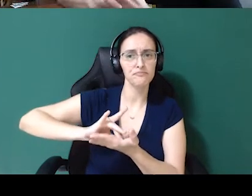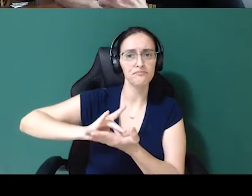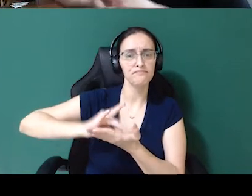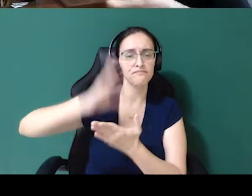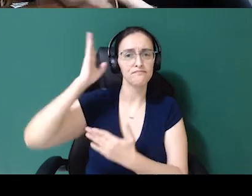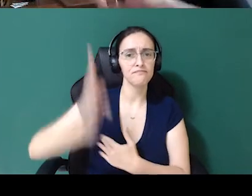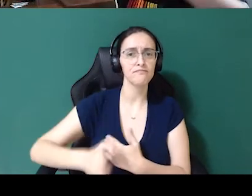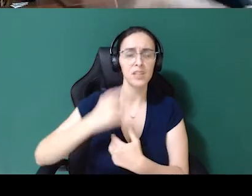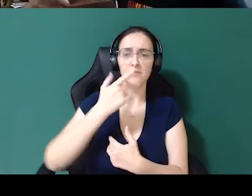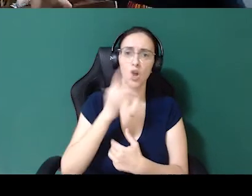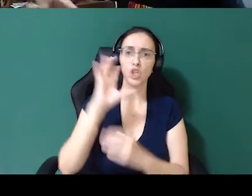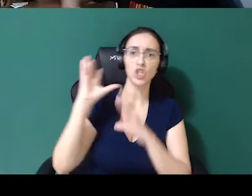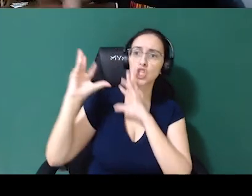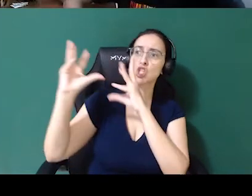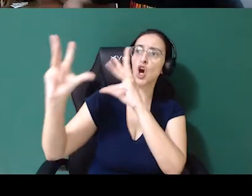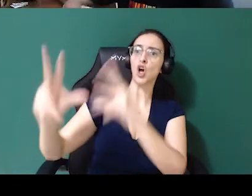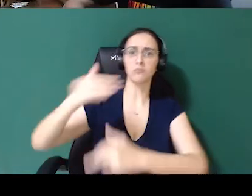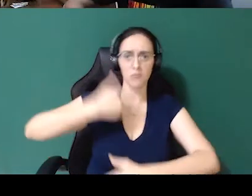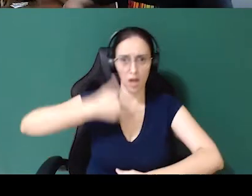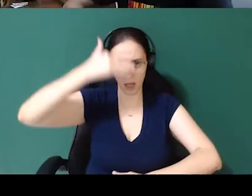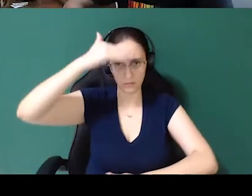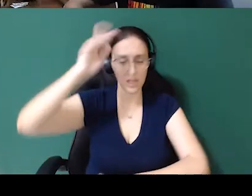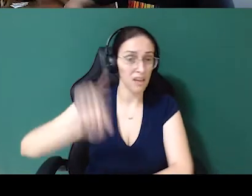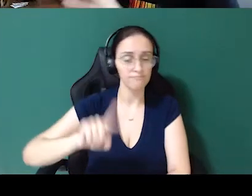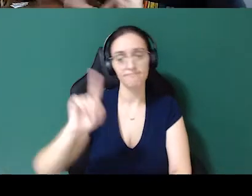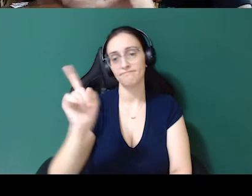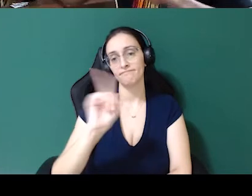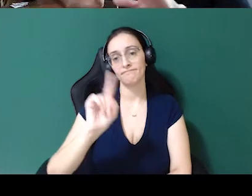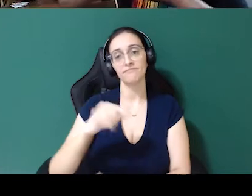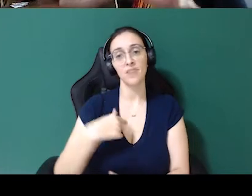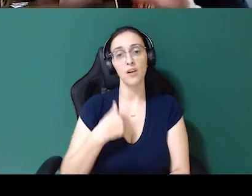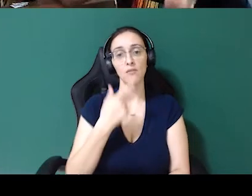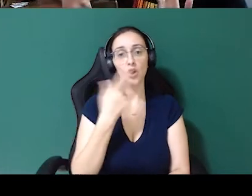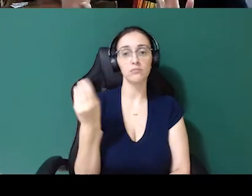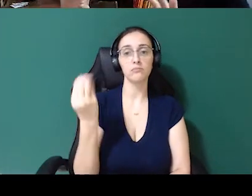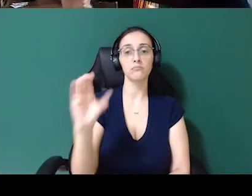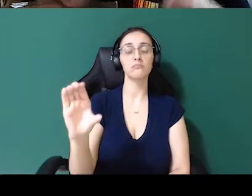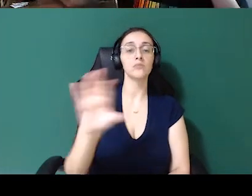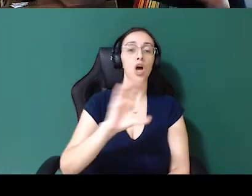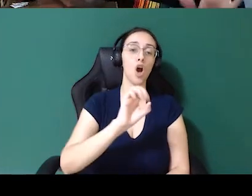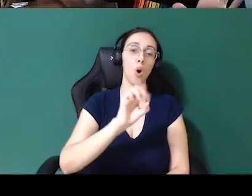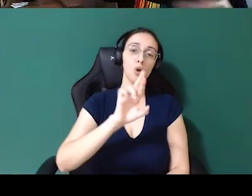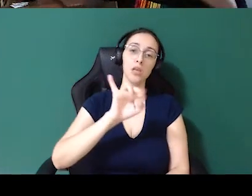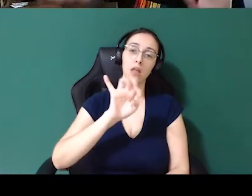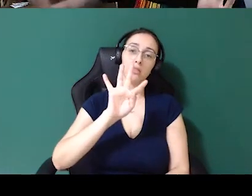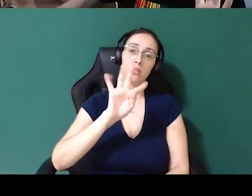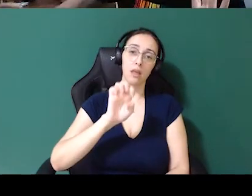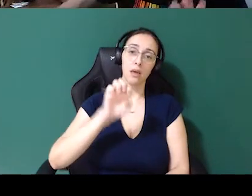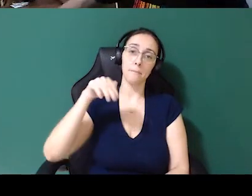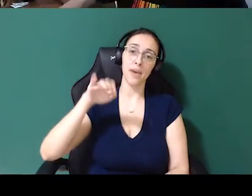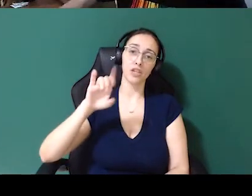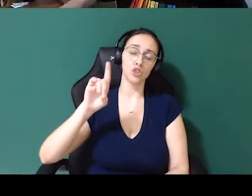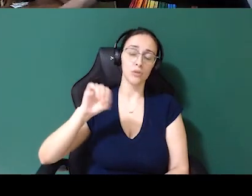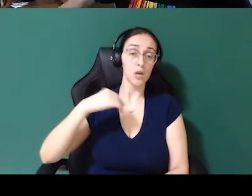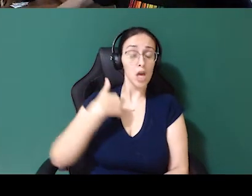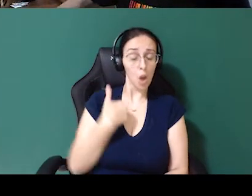a gente não pode chamar todo aquele povo de árabe. Aí, no final, eu botei simplesmente do Oriente Médio. Para mim, chamar de árabe não